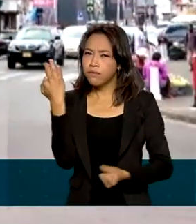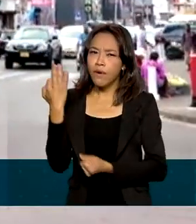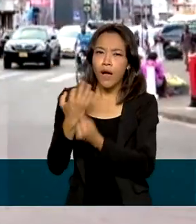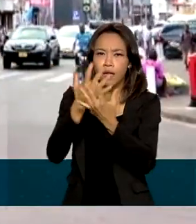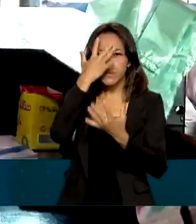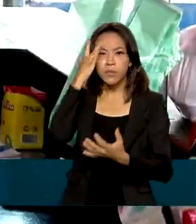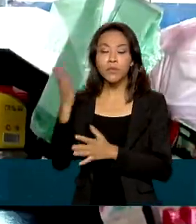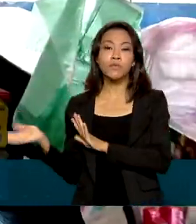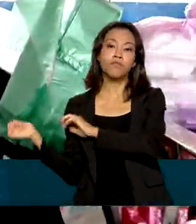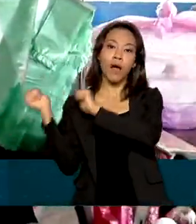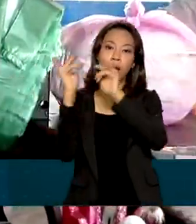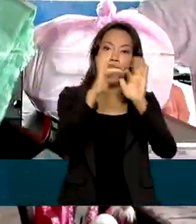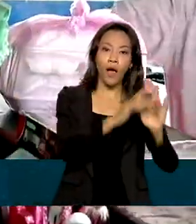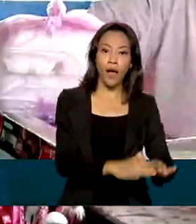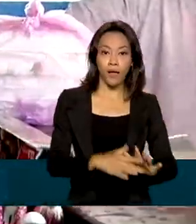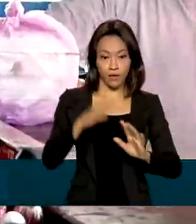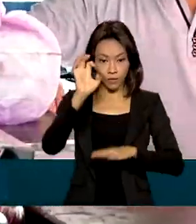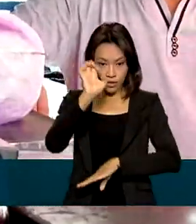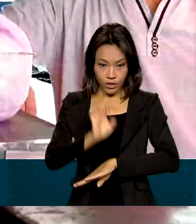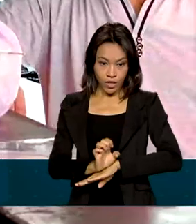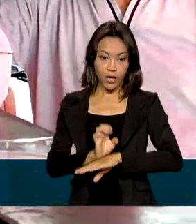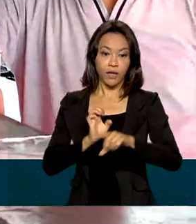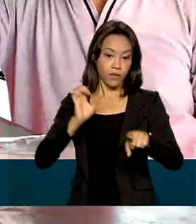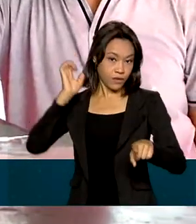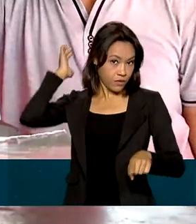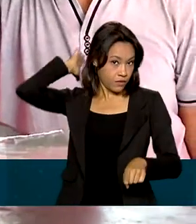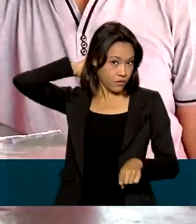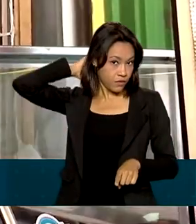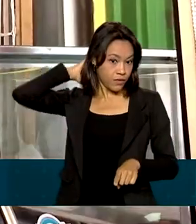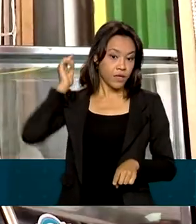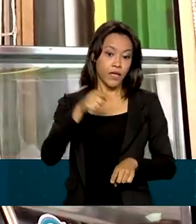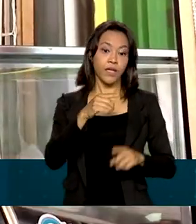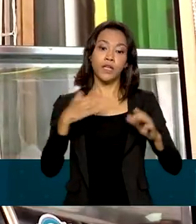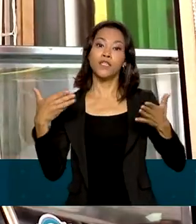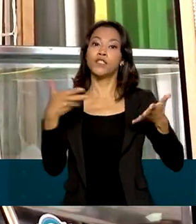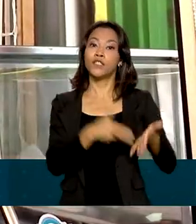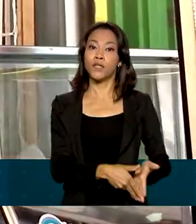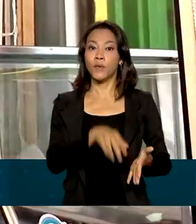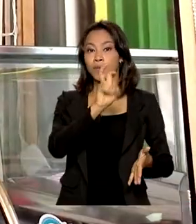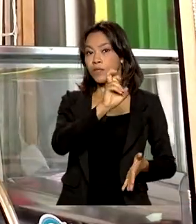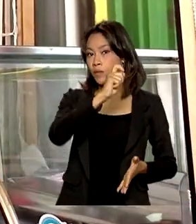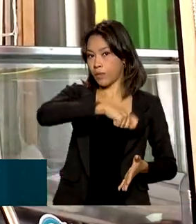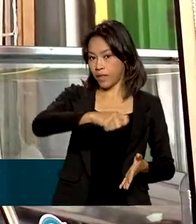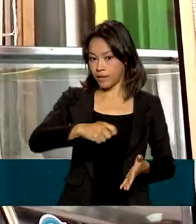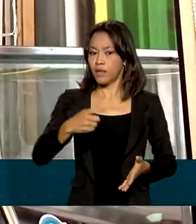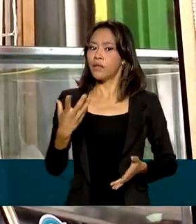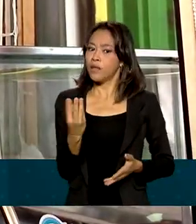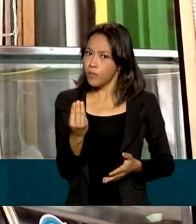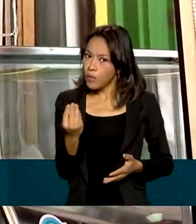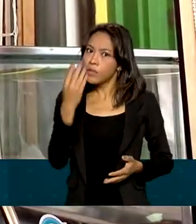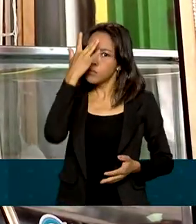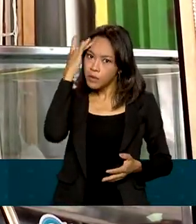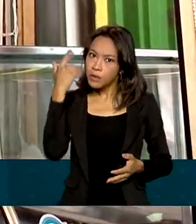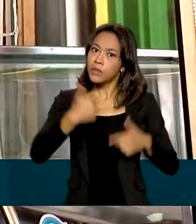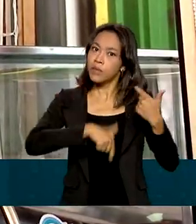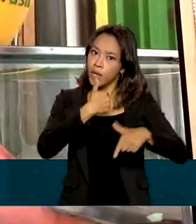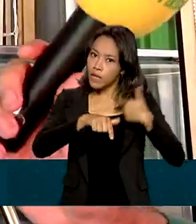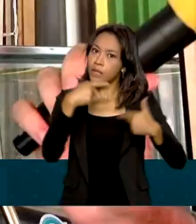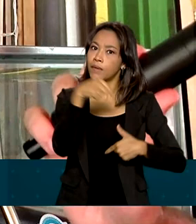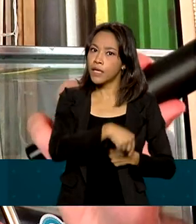veio do Pará, como o Andrei, que chegou há cinco meses. Muito brasileiro trabalhando aqui e ganhando muito dinheiro.